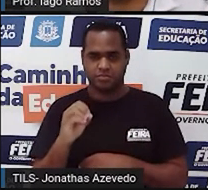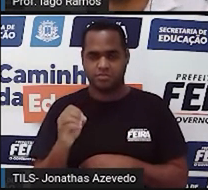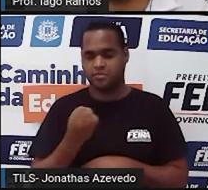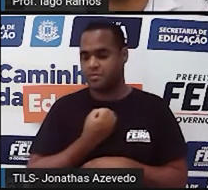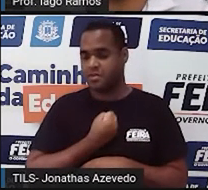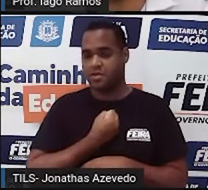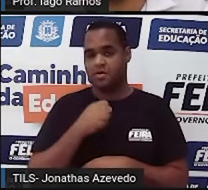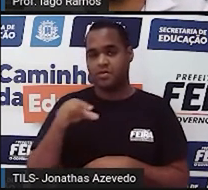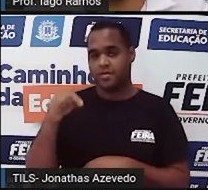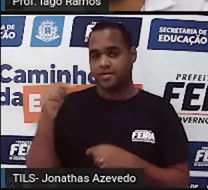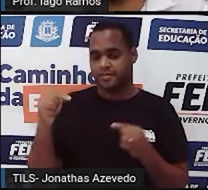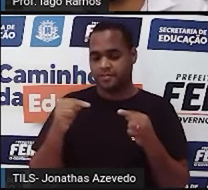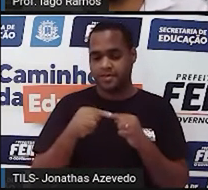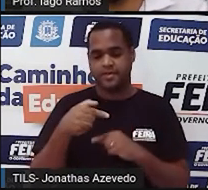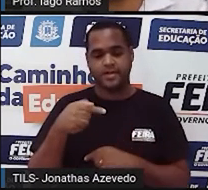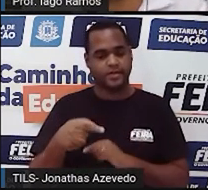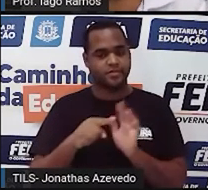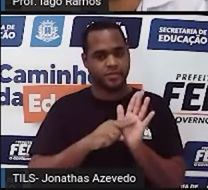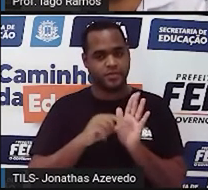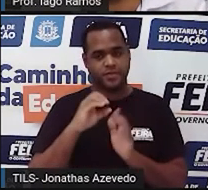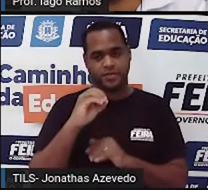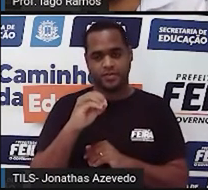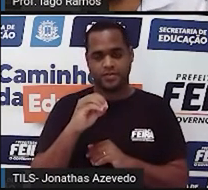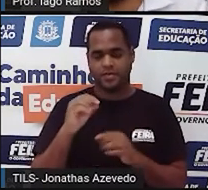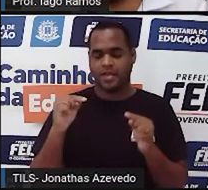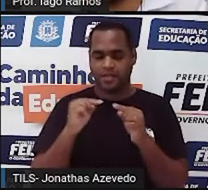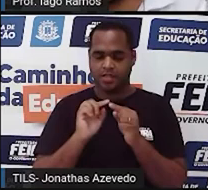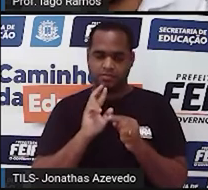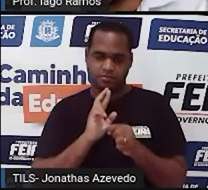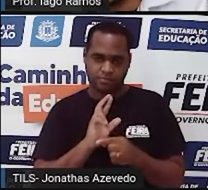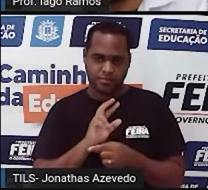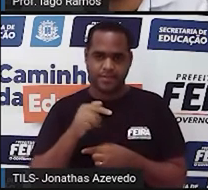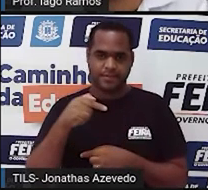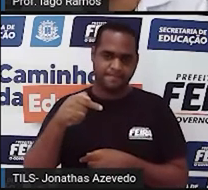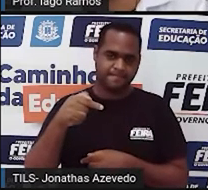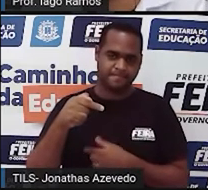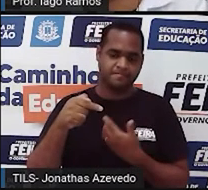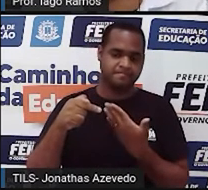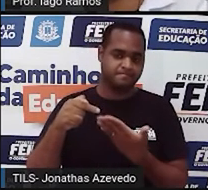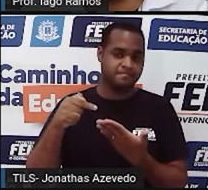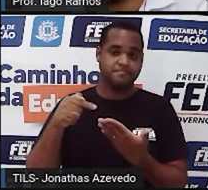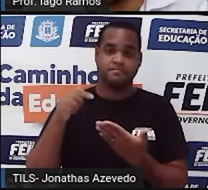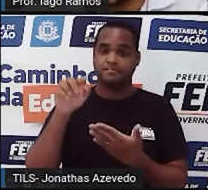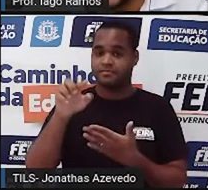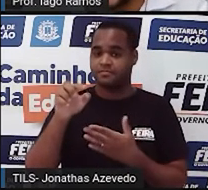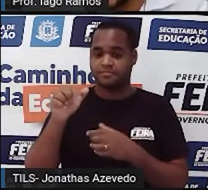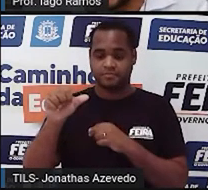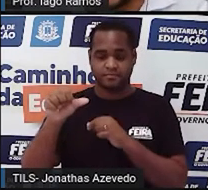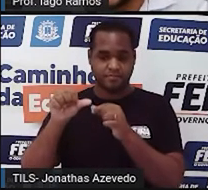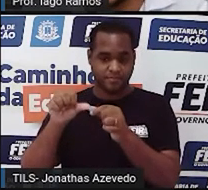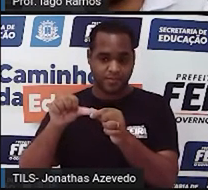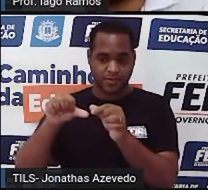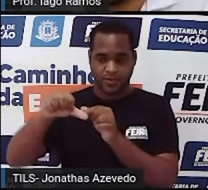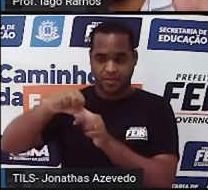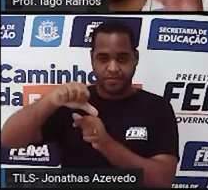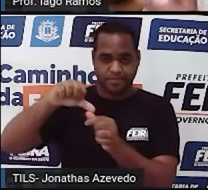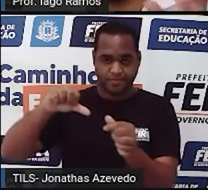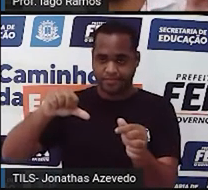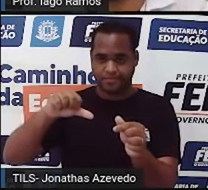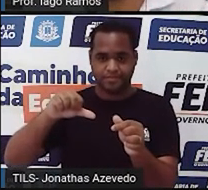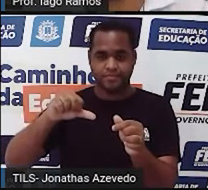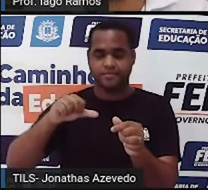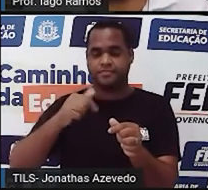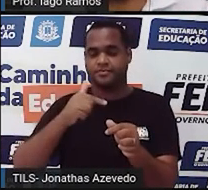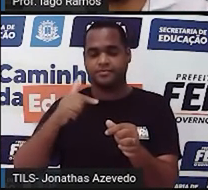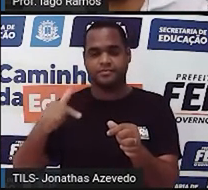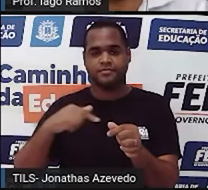ali tem como exemplo, 7 menos zero, que é igual a 7. Aí você não vai conseguir trocar de ordem, de posição.